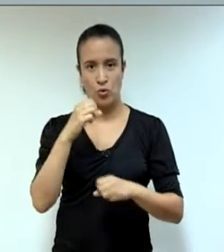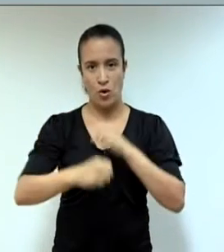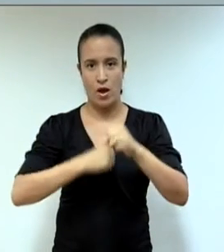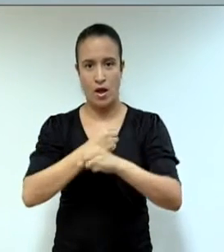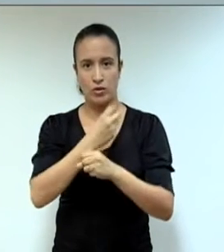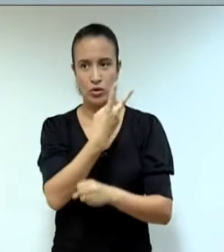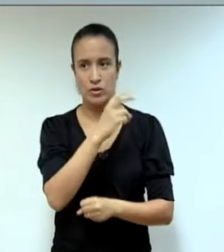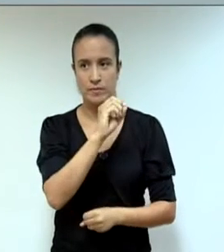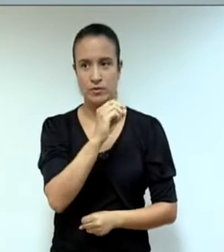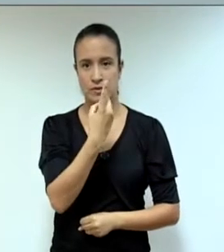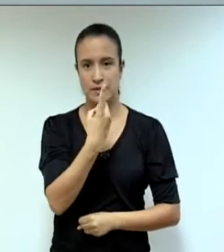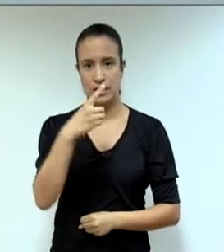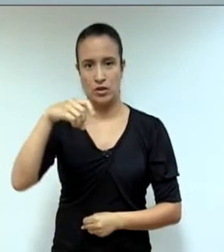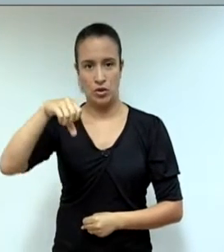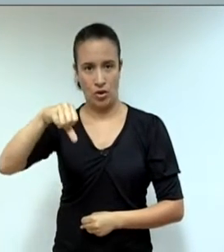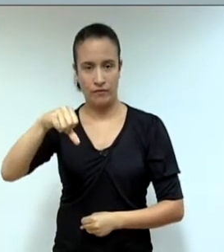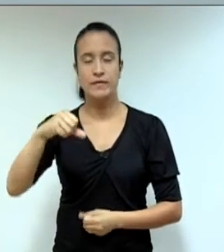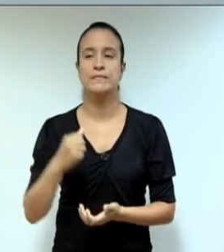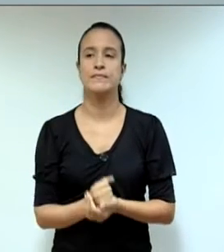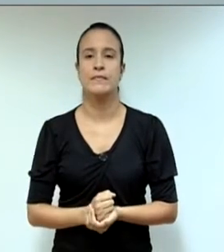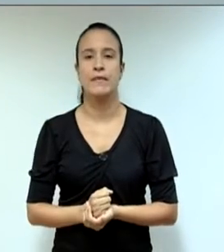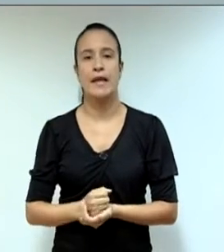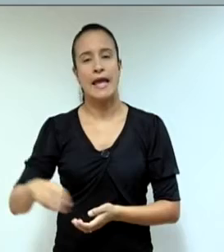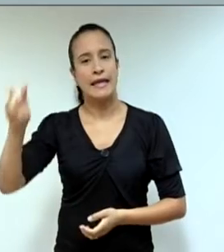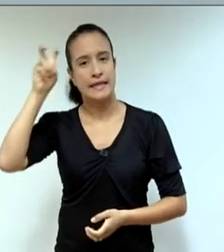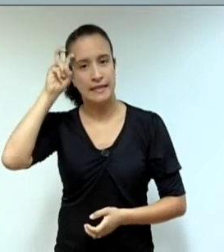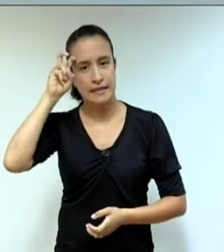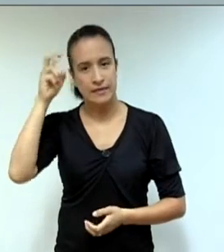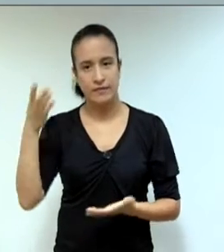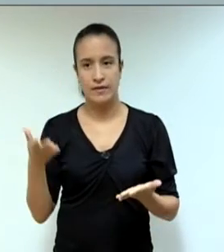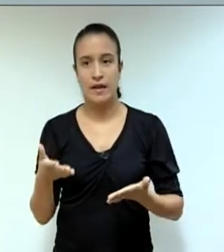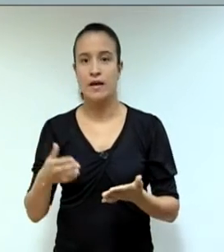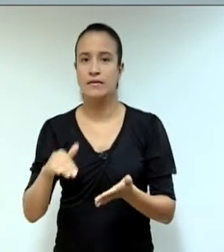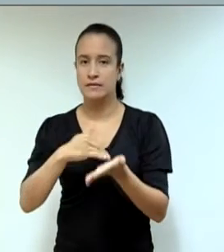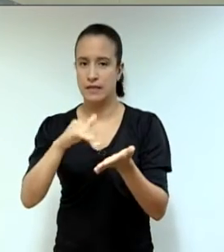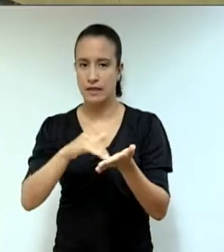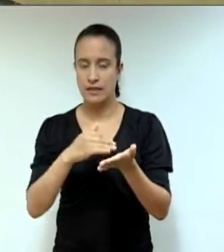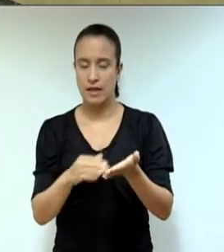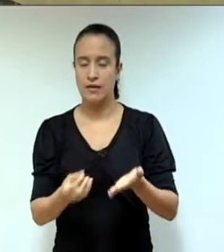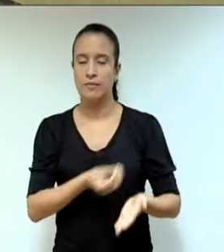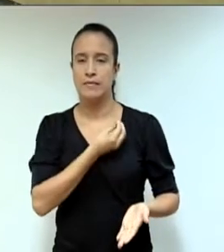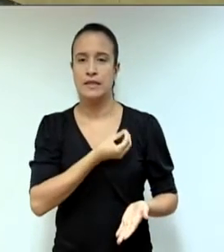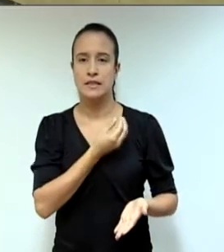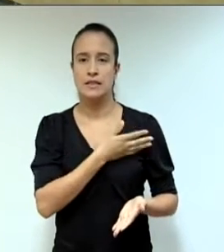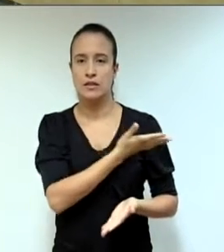Solicito ao senhor secretário que faça o controle de presença dos senhores vereadores.